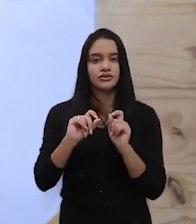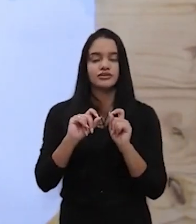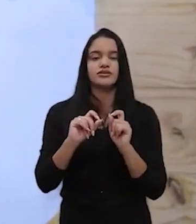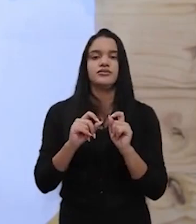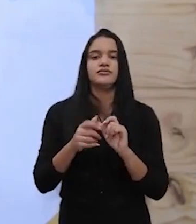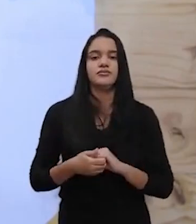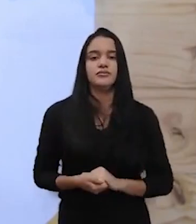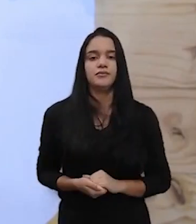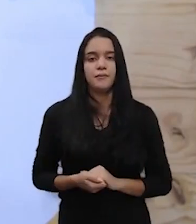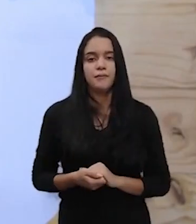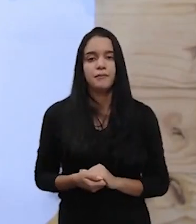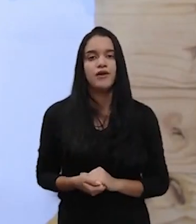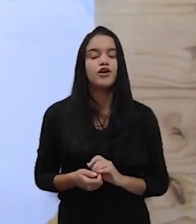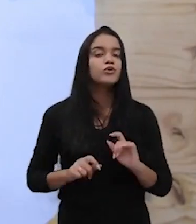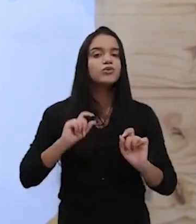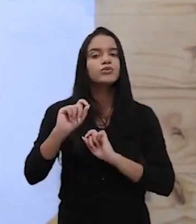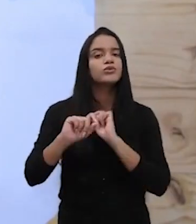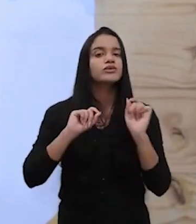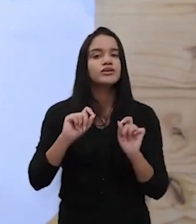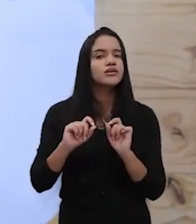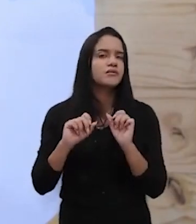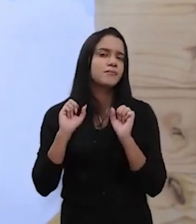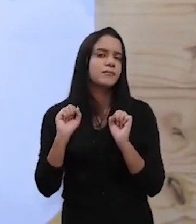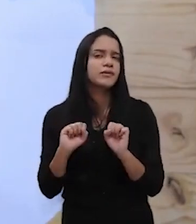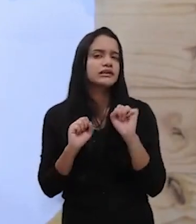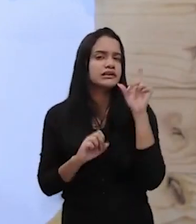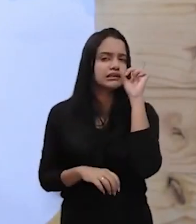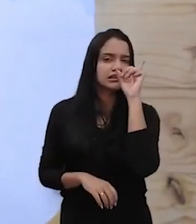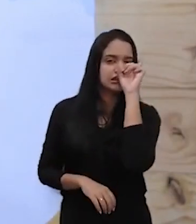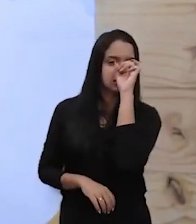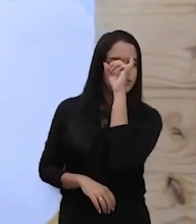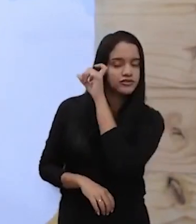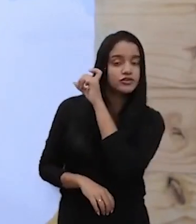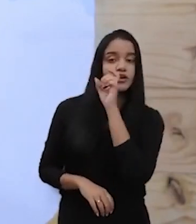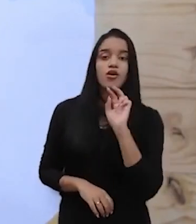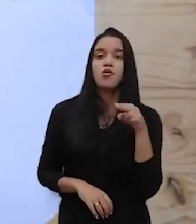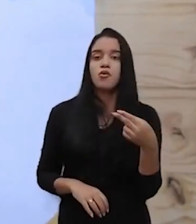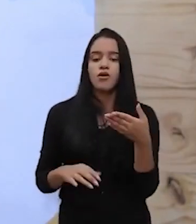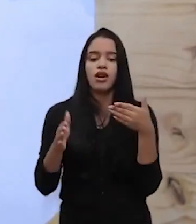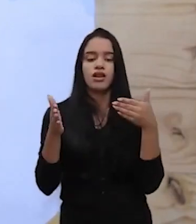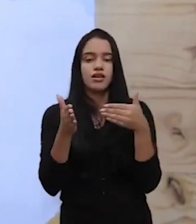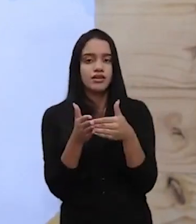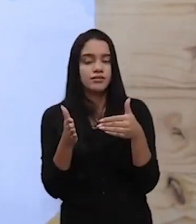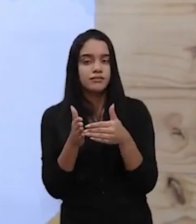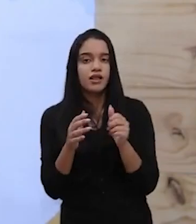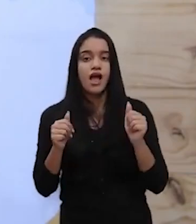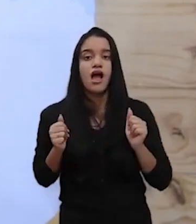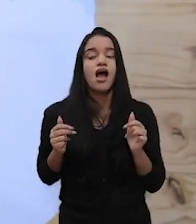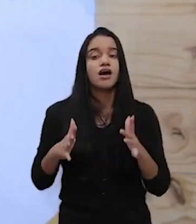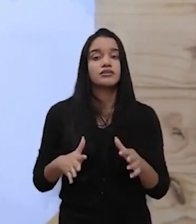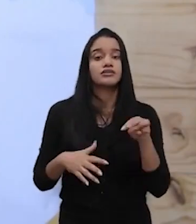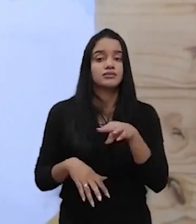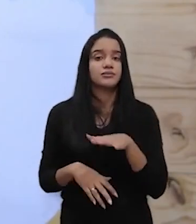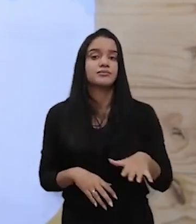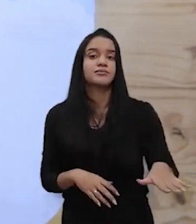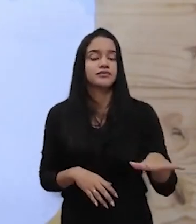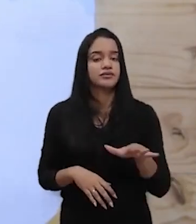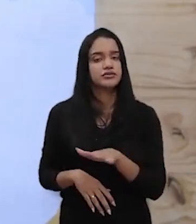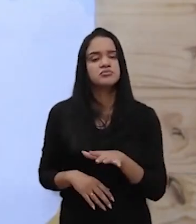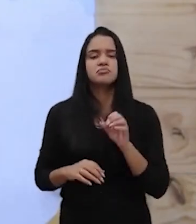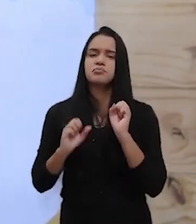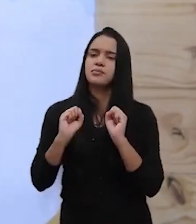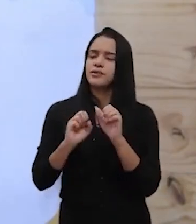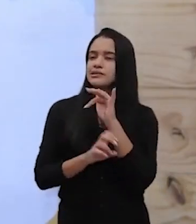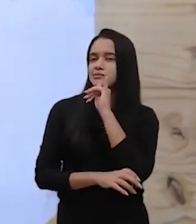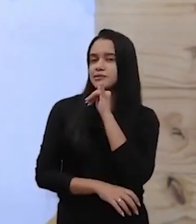o que muitas vezes pode dificultar ou limitar a ação da tua empresa no mercado. Isso pode